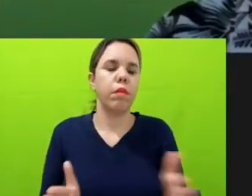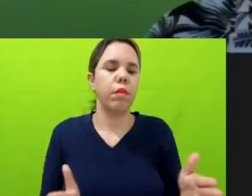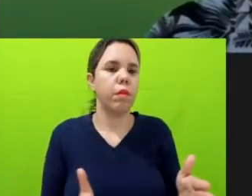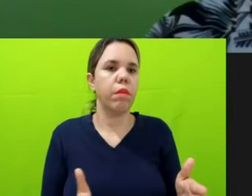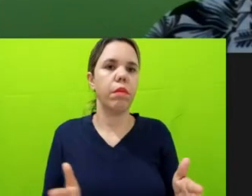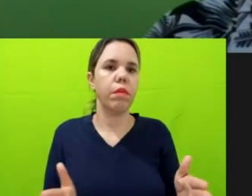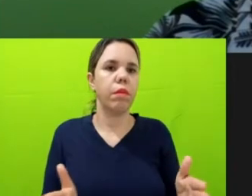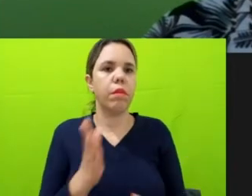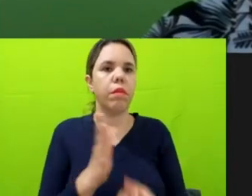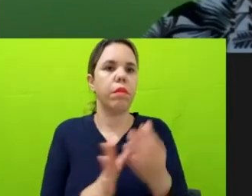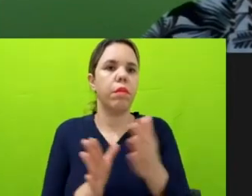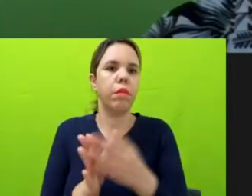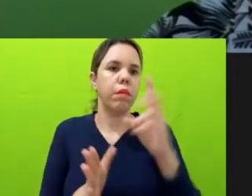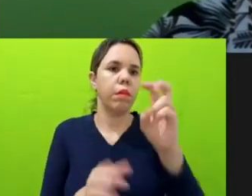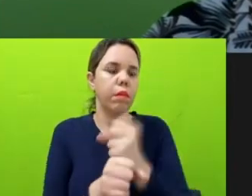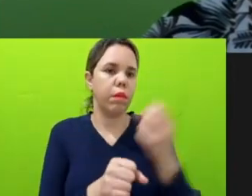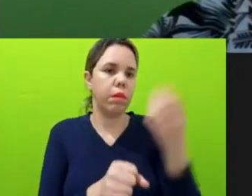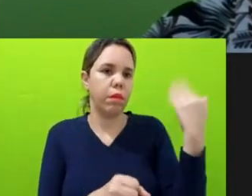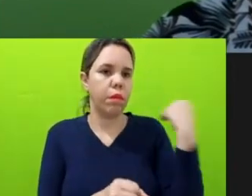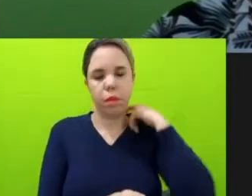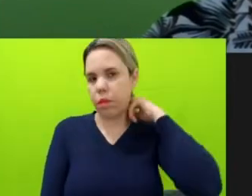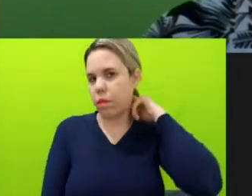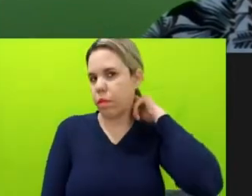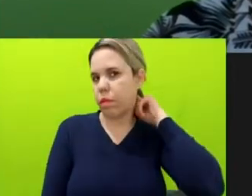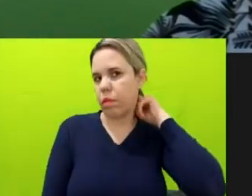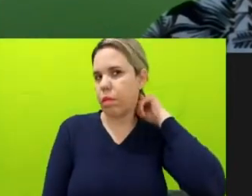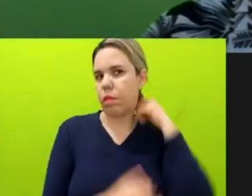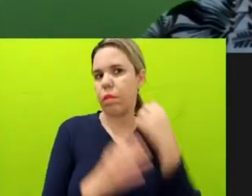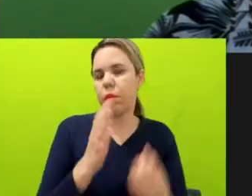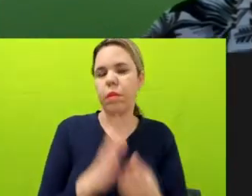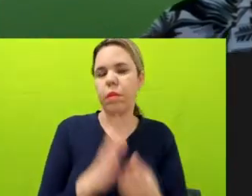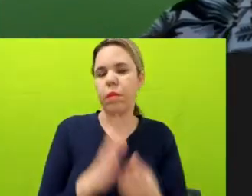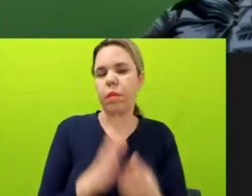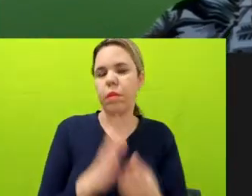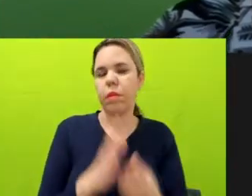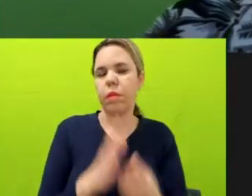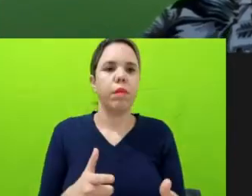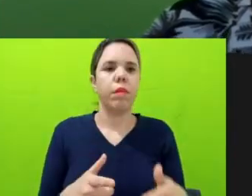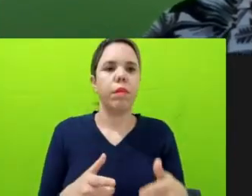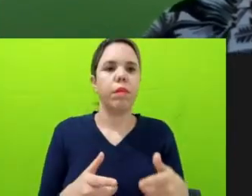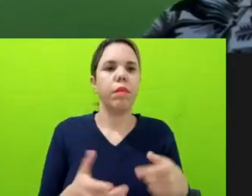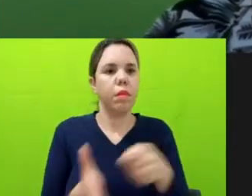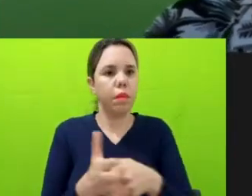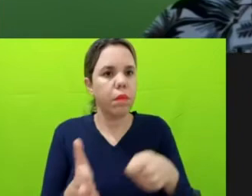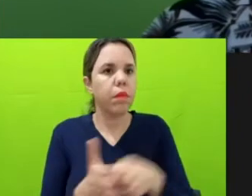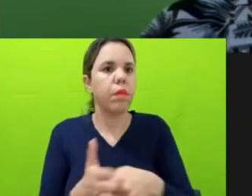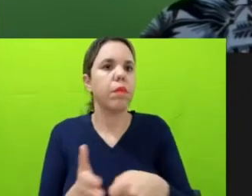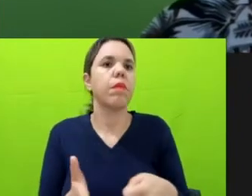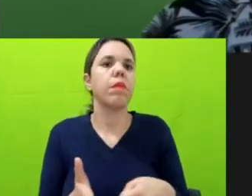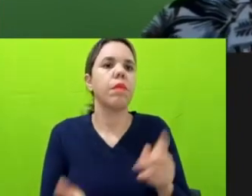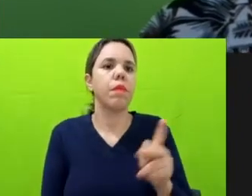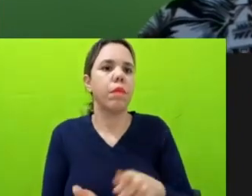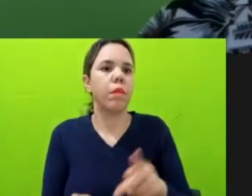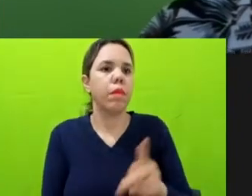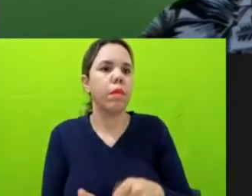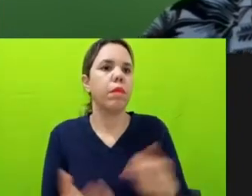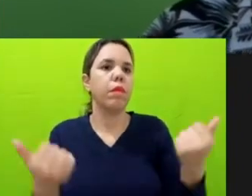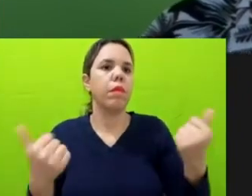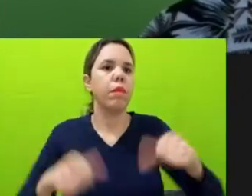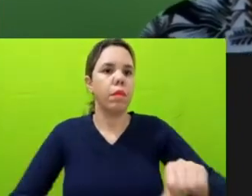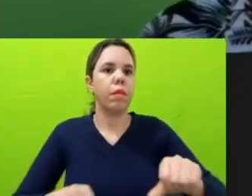de fato, um problema que persiste, né, e, na verdade, ele só vai piorando. E acredito que nessas regiões de